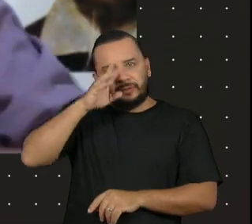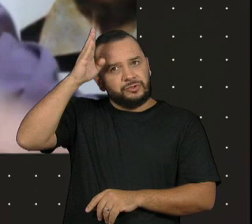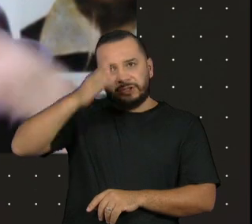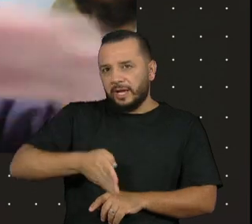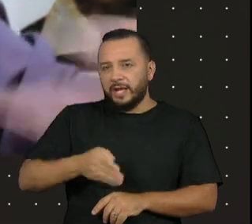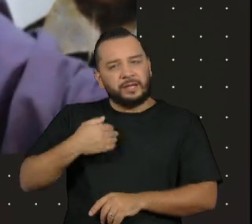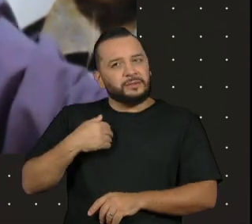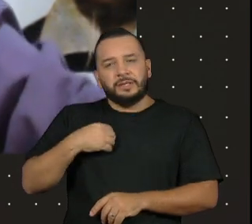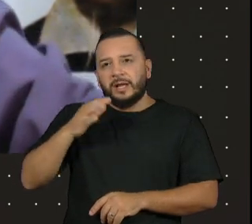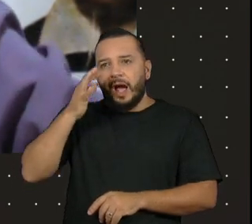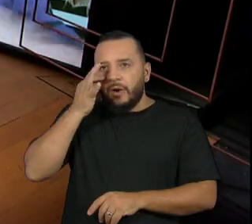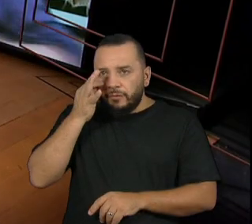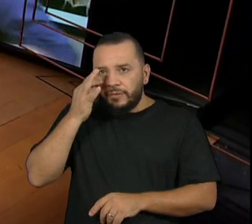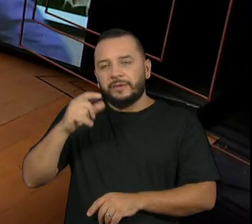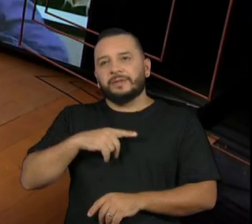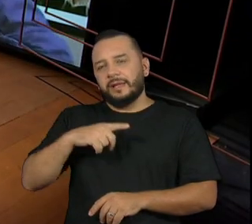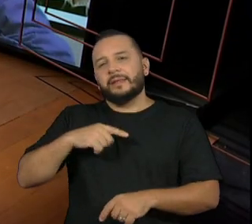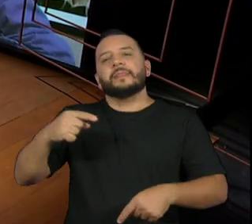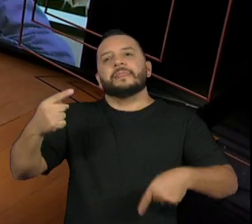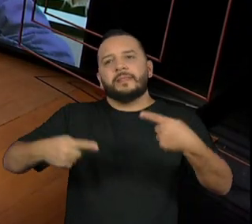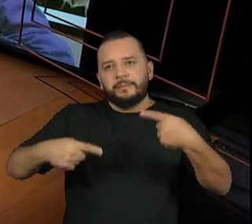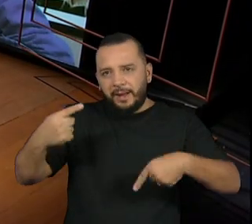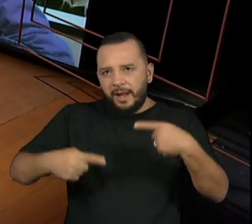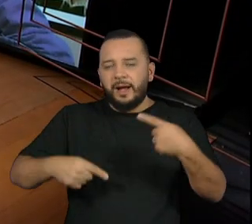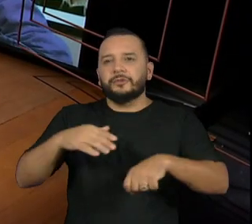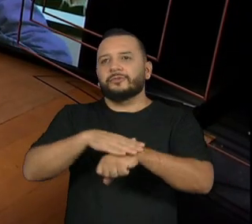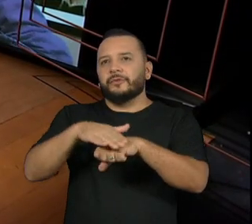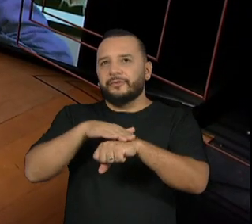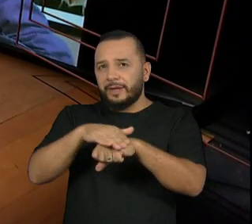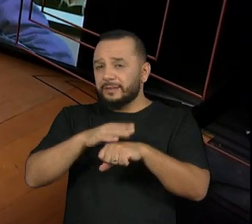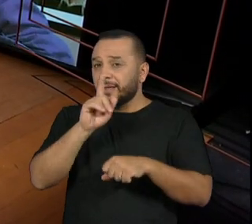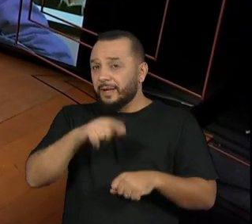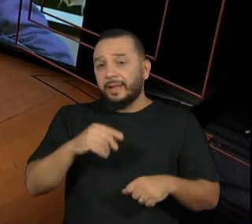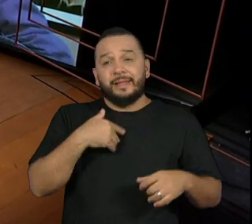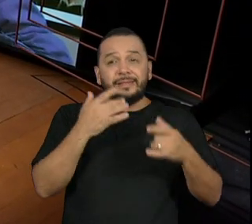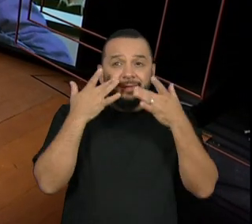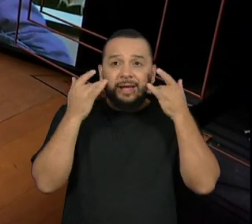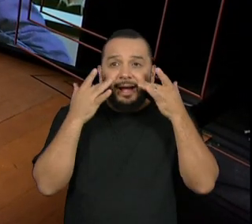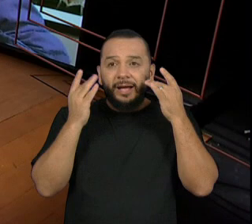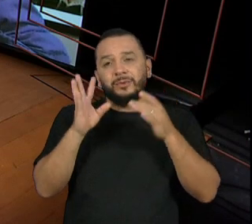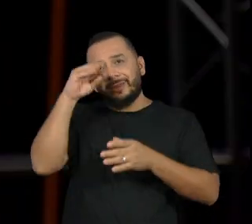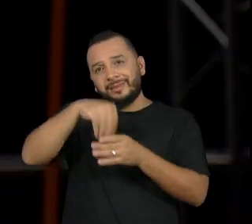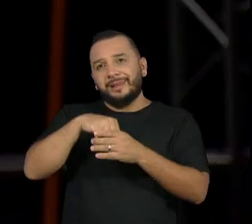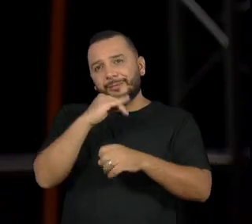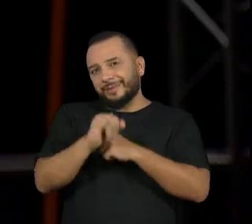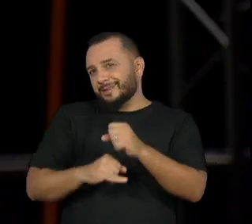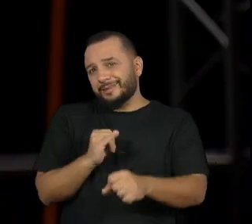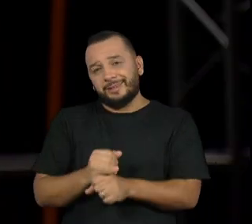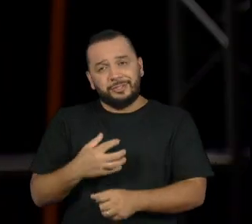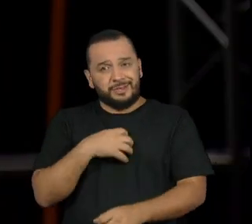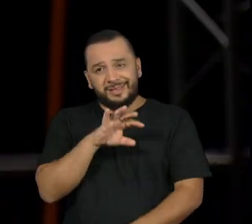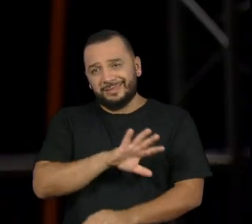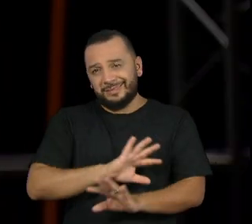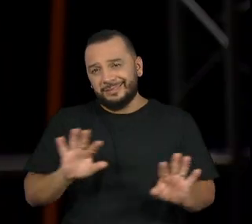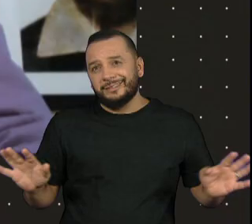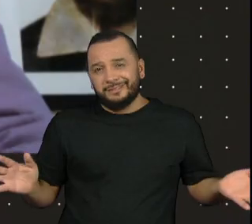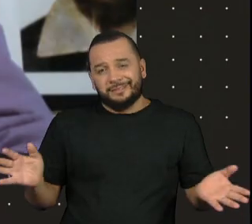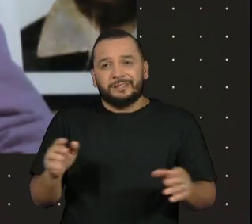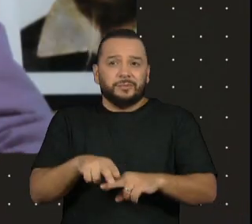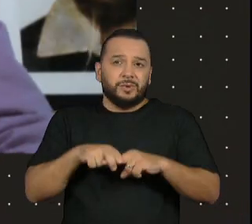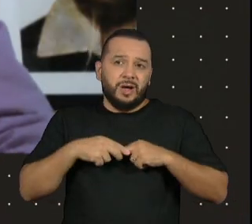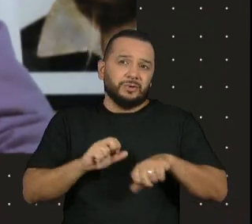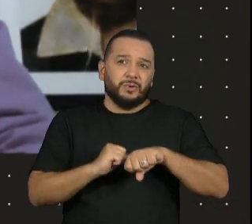com debates, com conversas e eu acho que a gente fez teatro virtual, mas fez teatro. É uma outra, acho que a pandemia